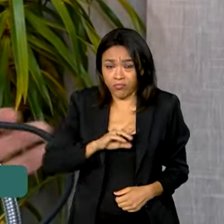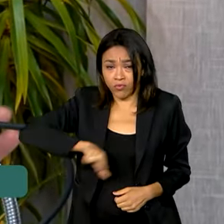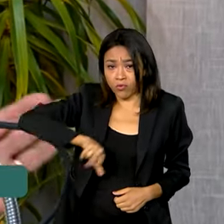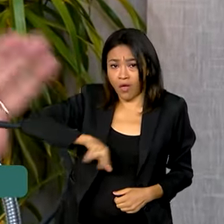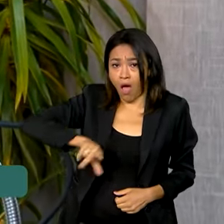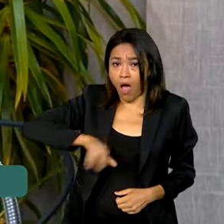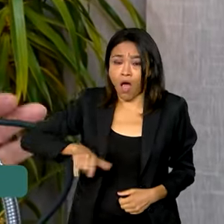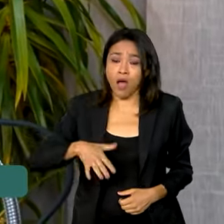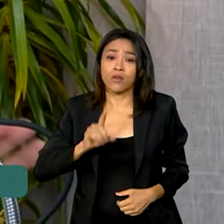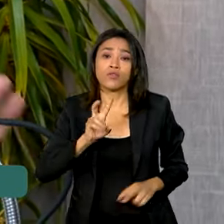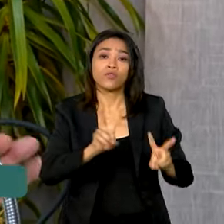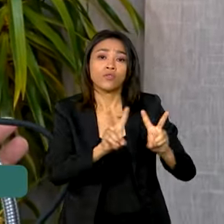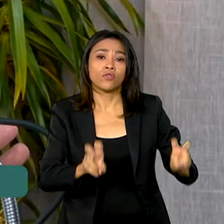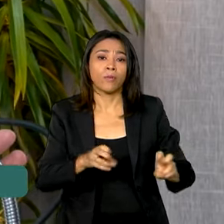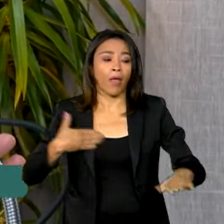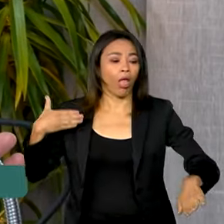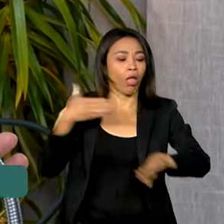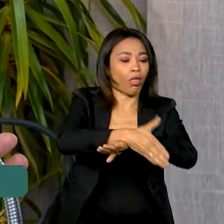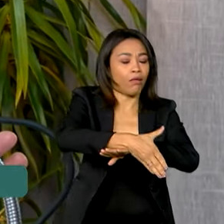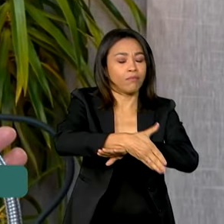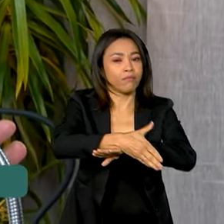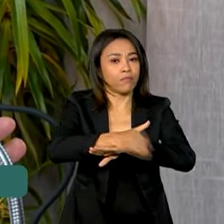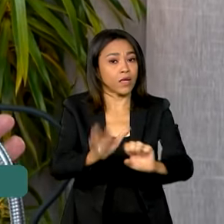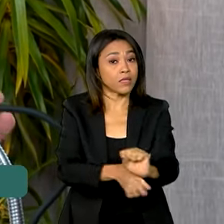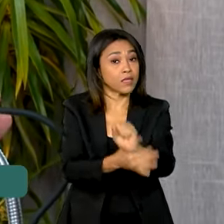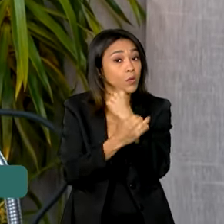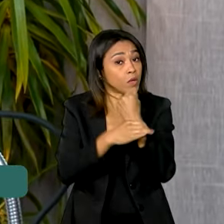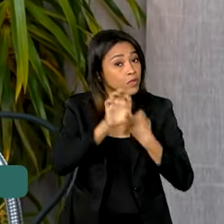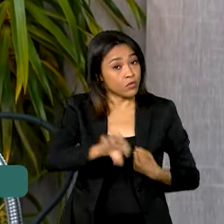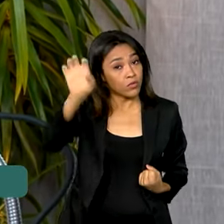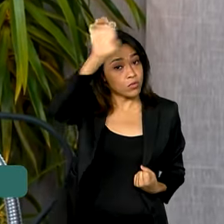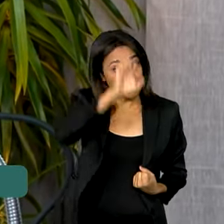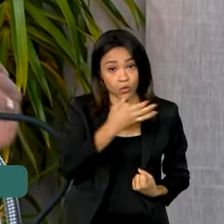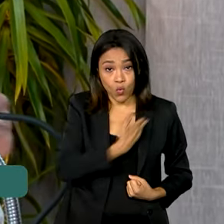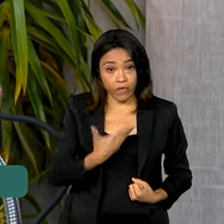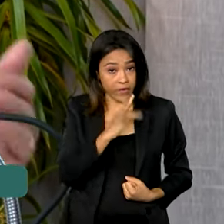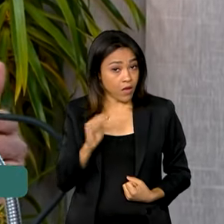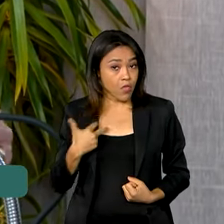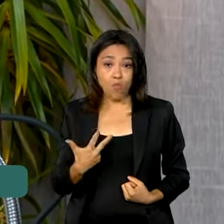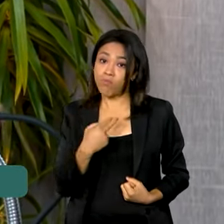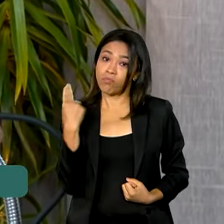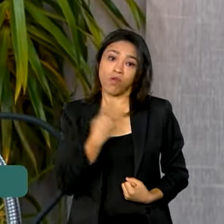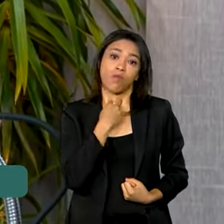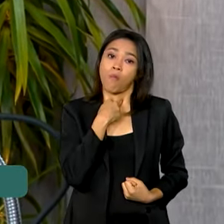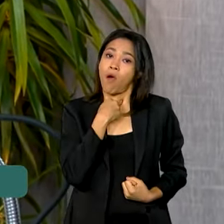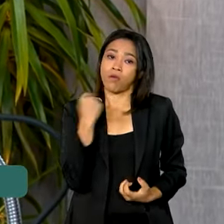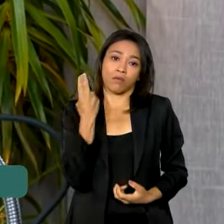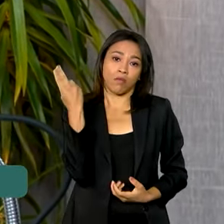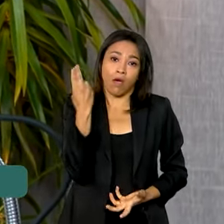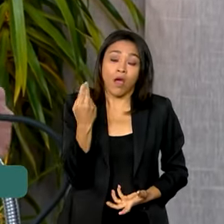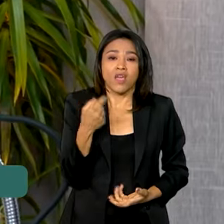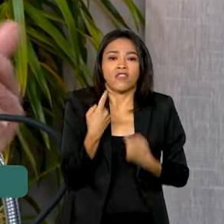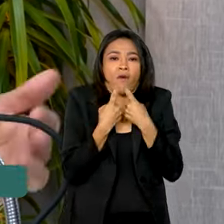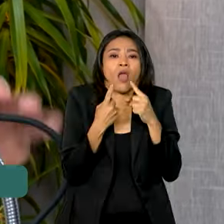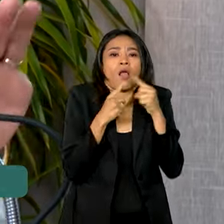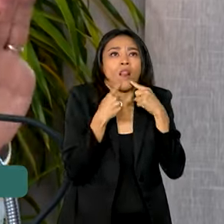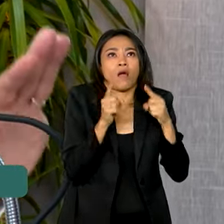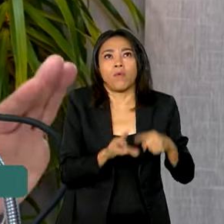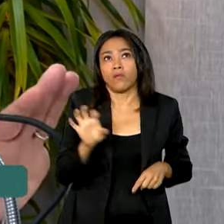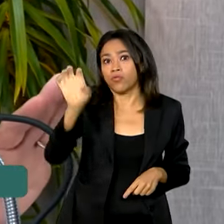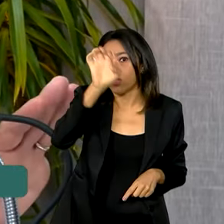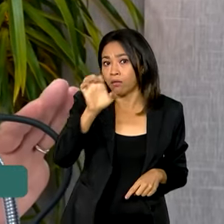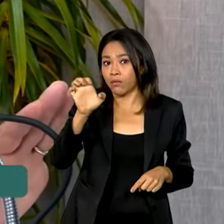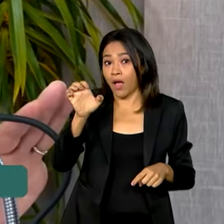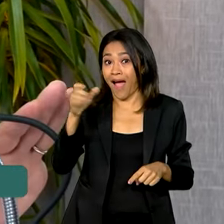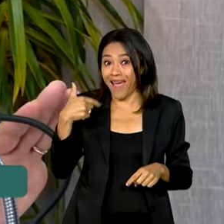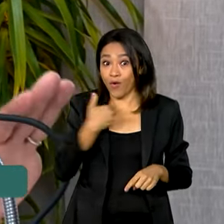pública porque é da responsabilidade dos estados. Muitas vezes os estados se queixam muito, mas na hora que você tenta interferir, eles